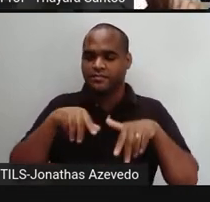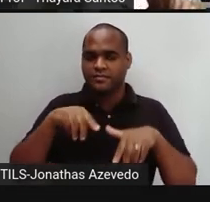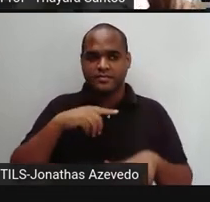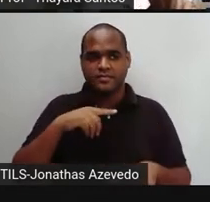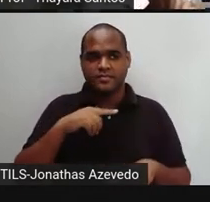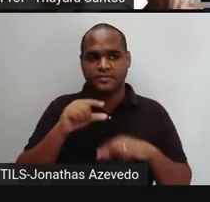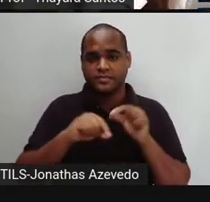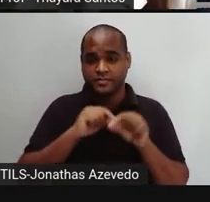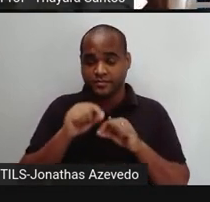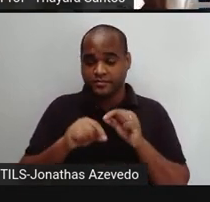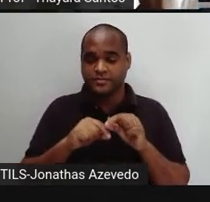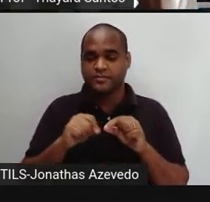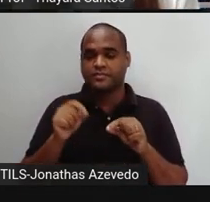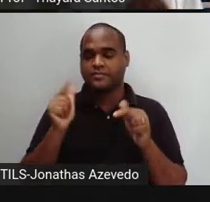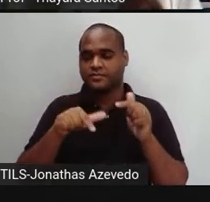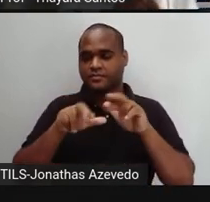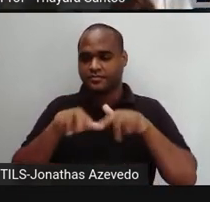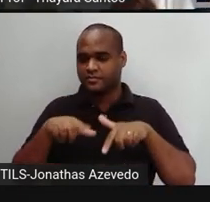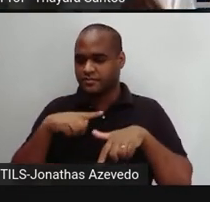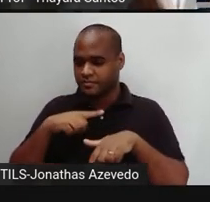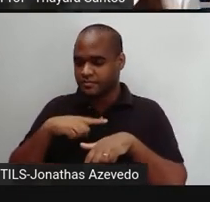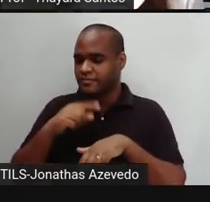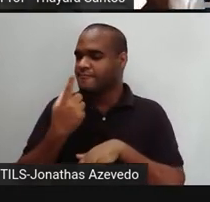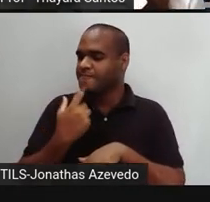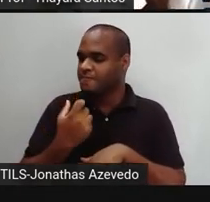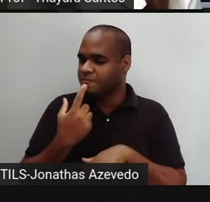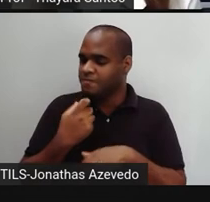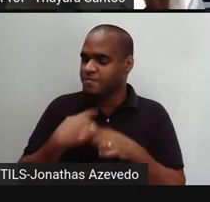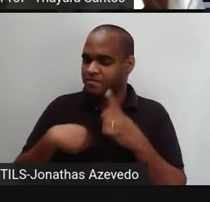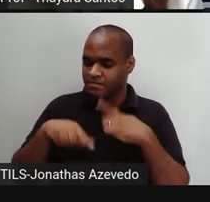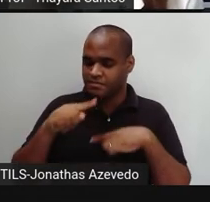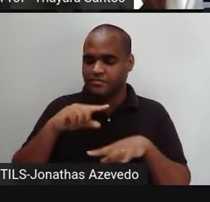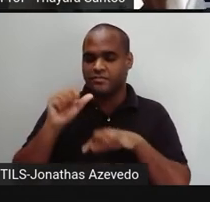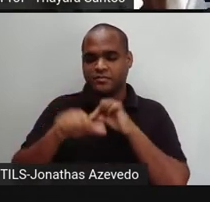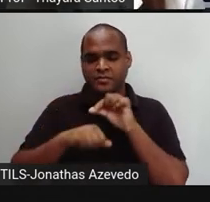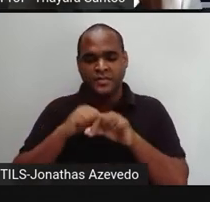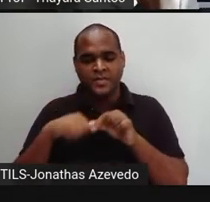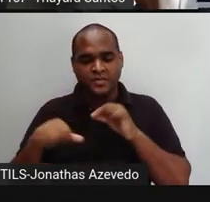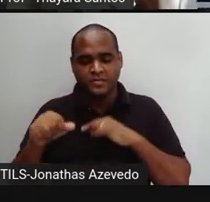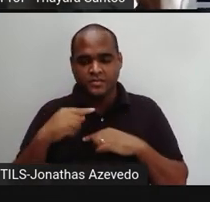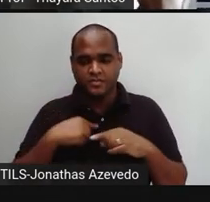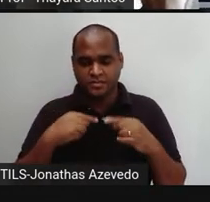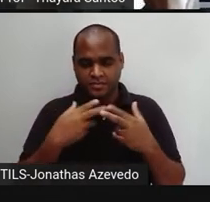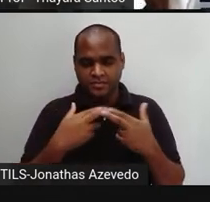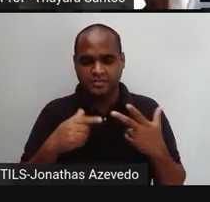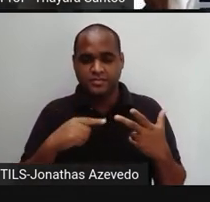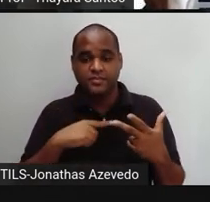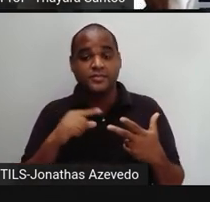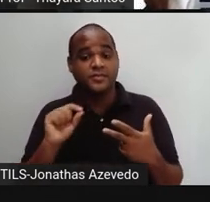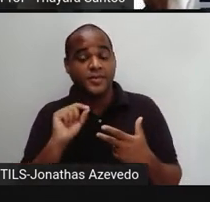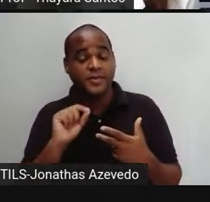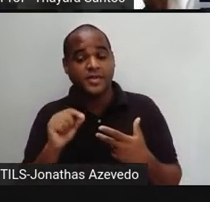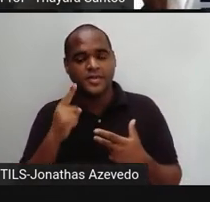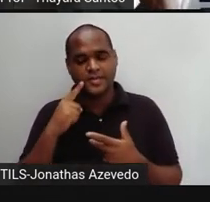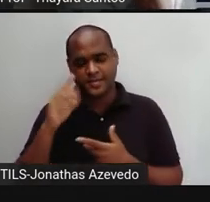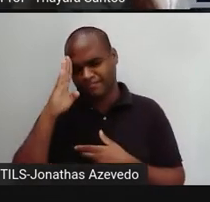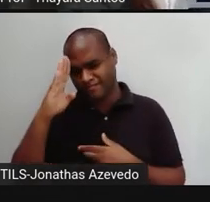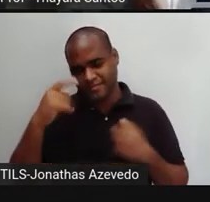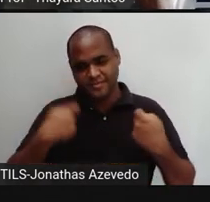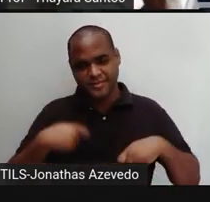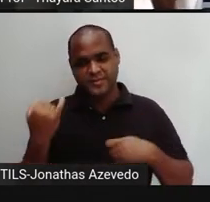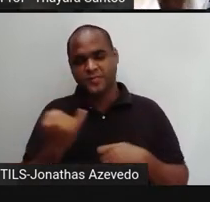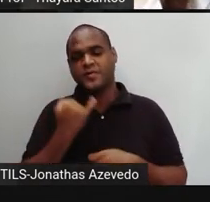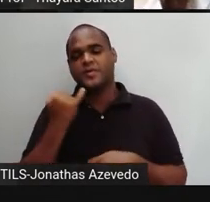nutrientes aí quem caminha o sangue. Sistema respiratório a gente pega o oxigênio que as nossas células precisam. Quem